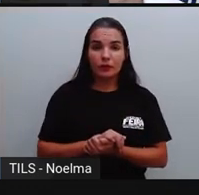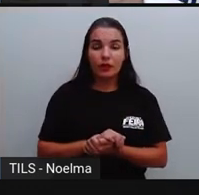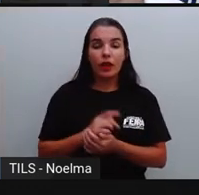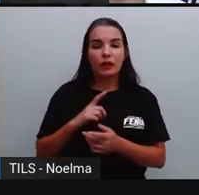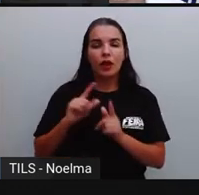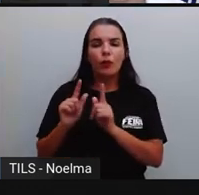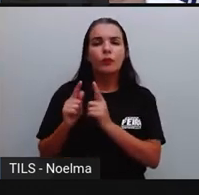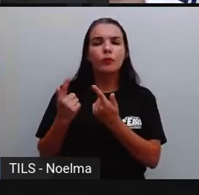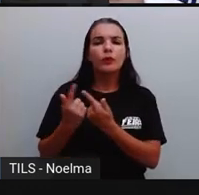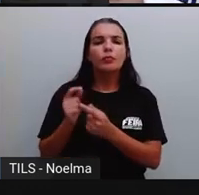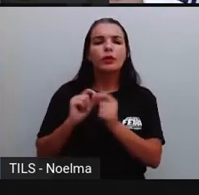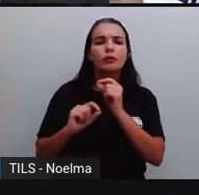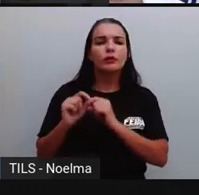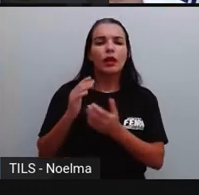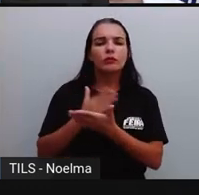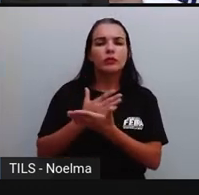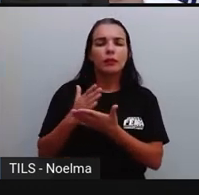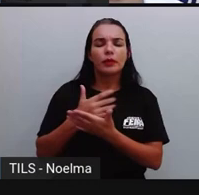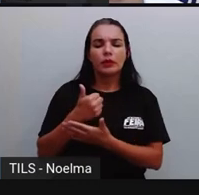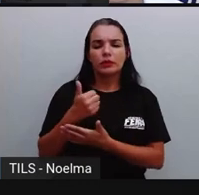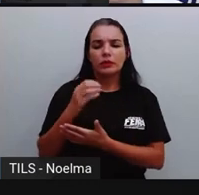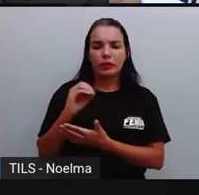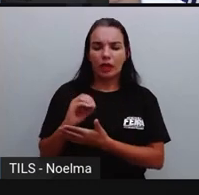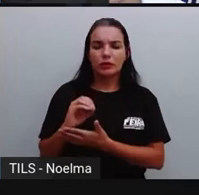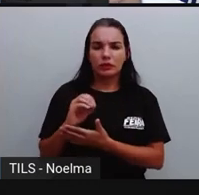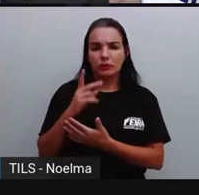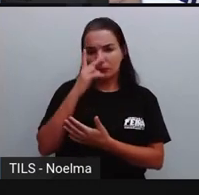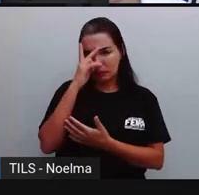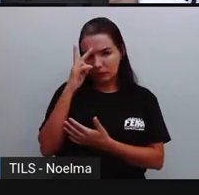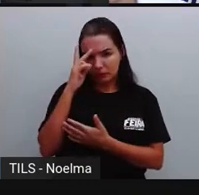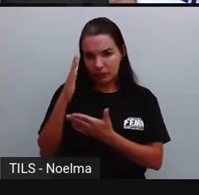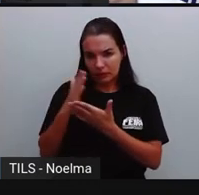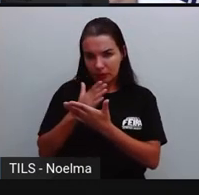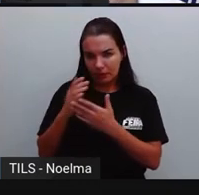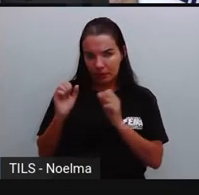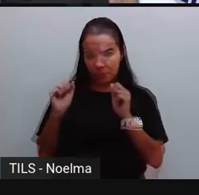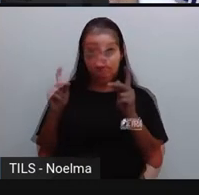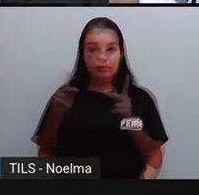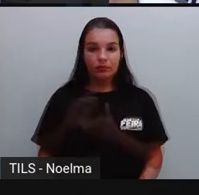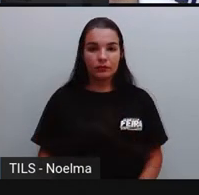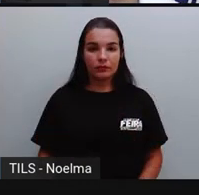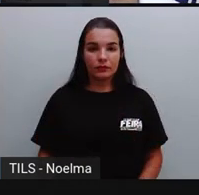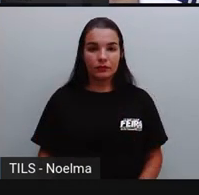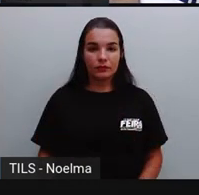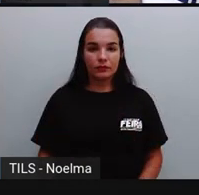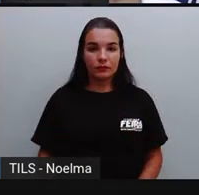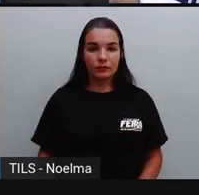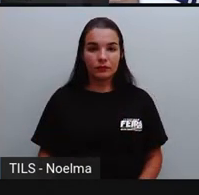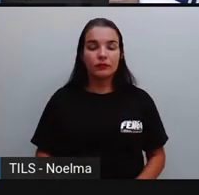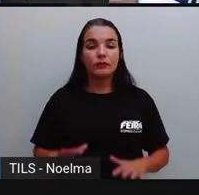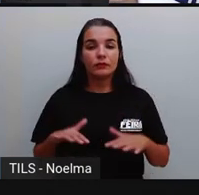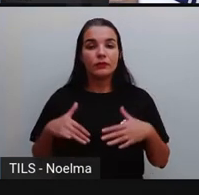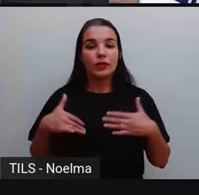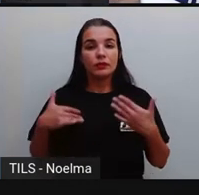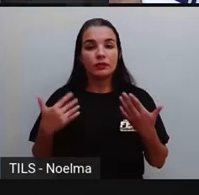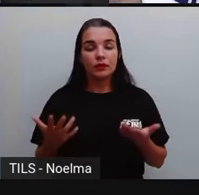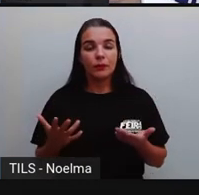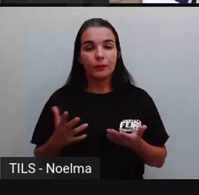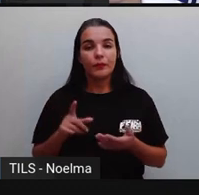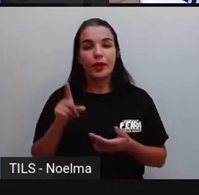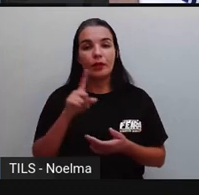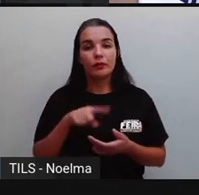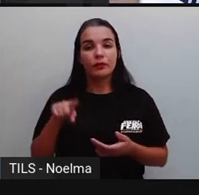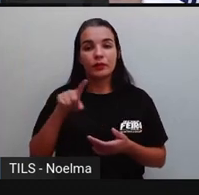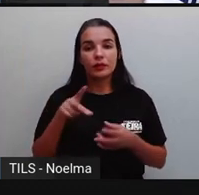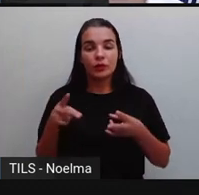E esses alunos foram divididos aí em grupos de 10, tá bom? Então, segundo ano, vocês